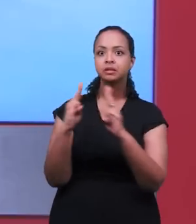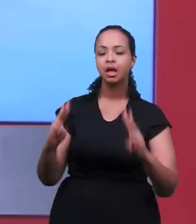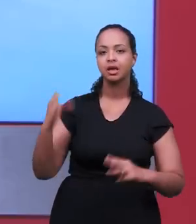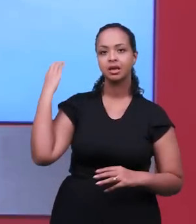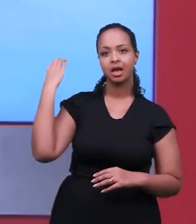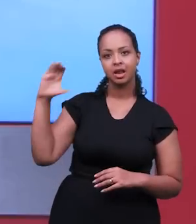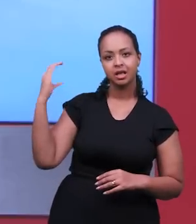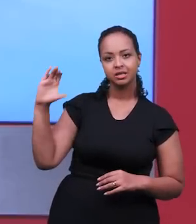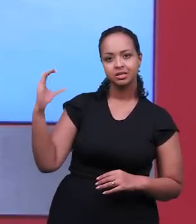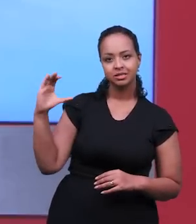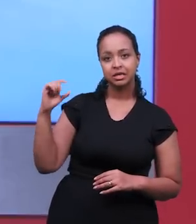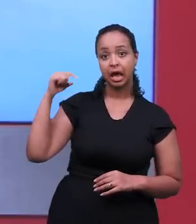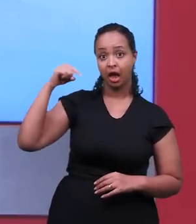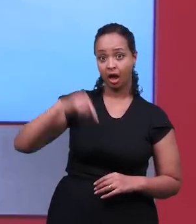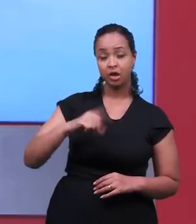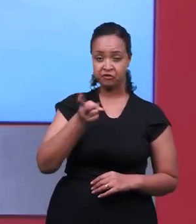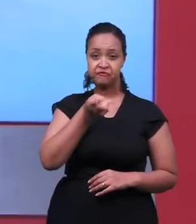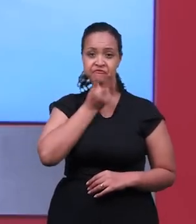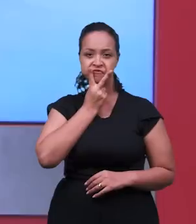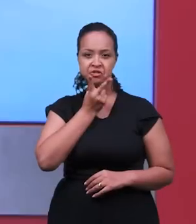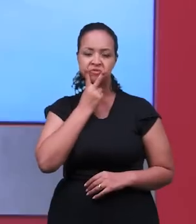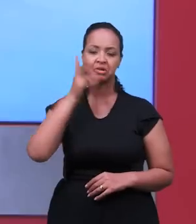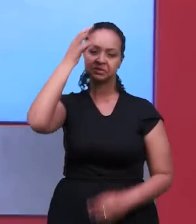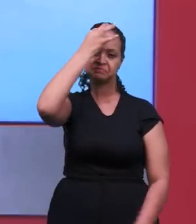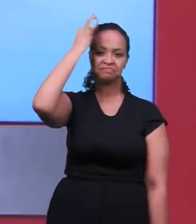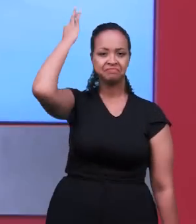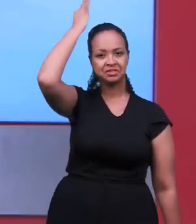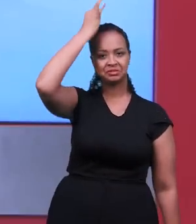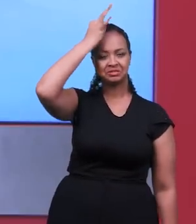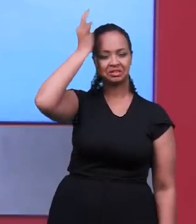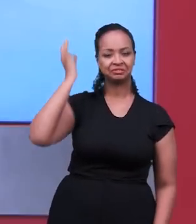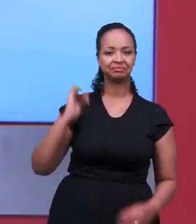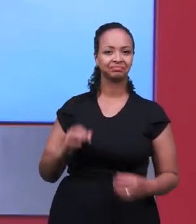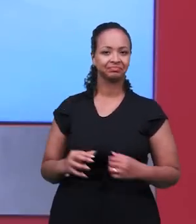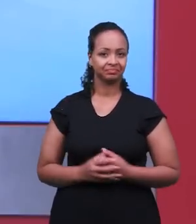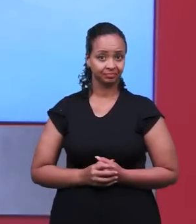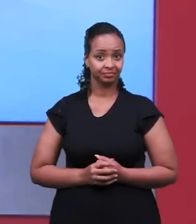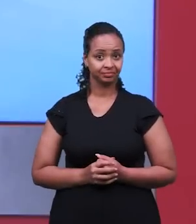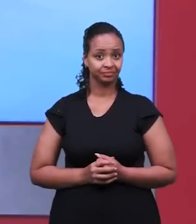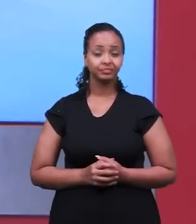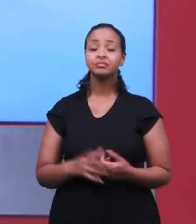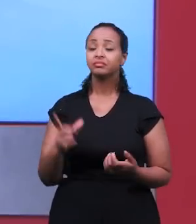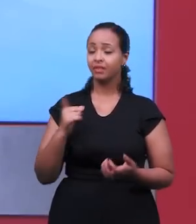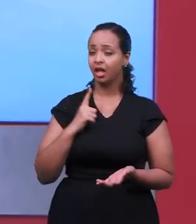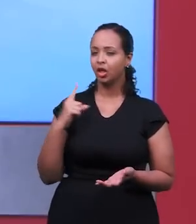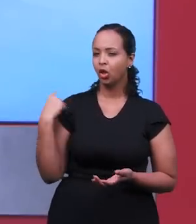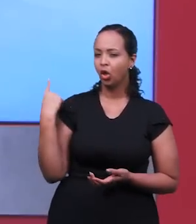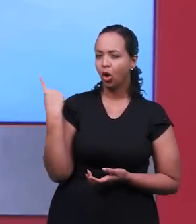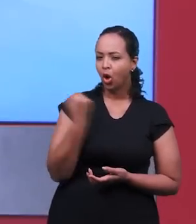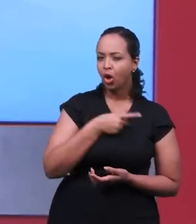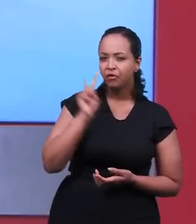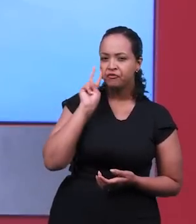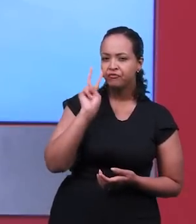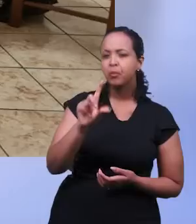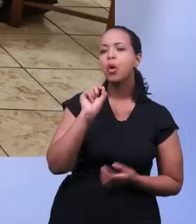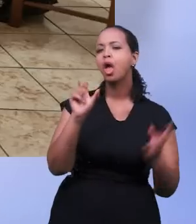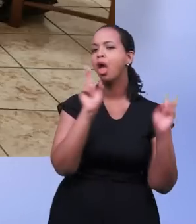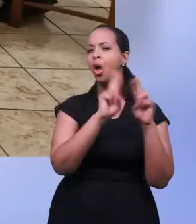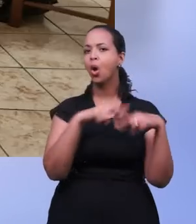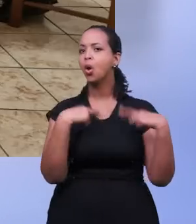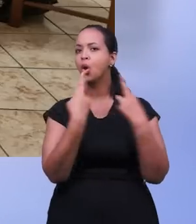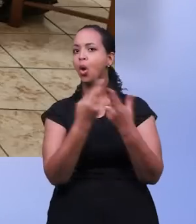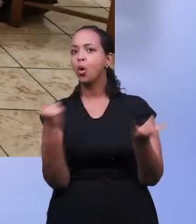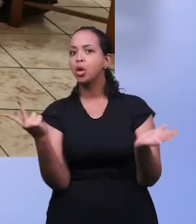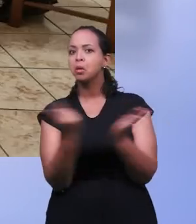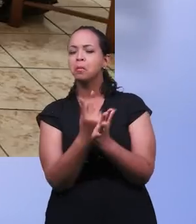Cariacica, no bairro São Francisco, na Grande Vitória, no estado do Espírito Santo. Na última edição do Manai News, falamos sobre as